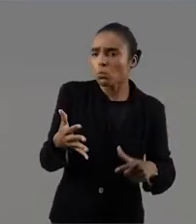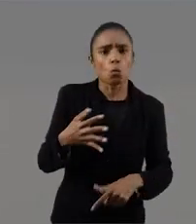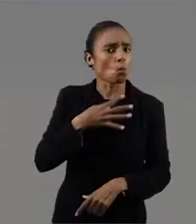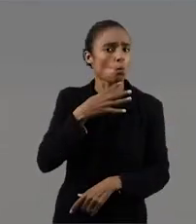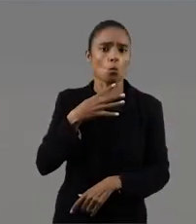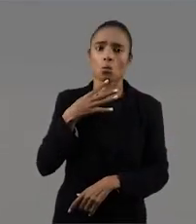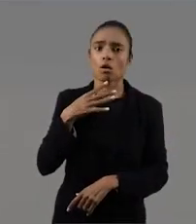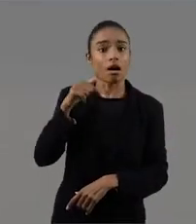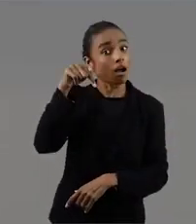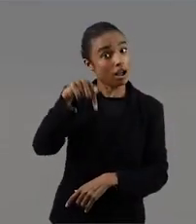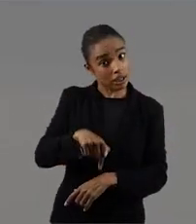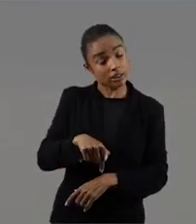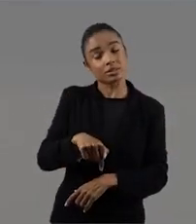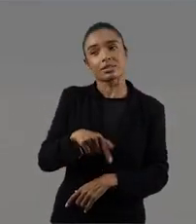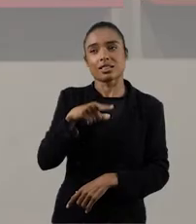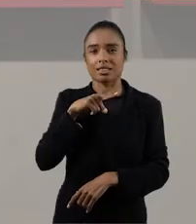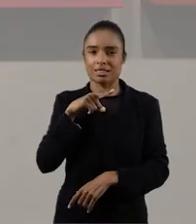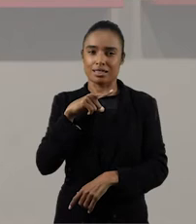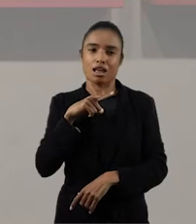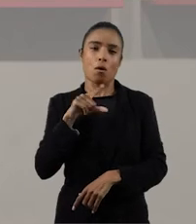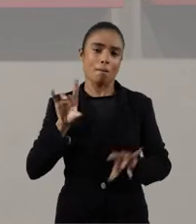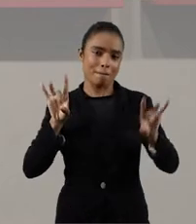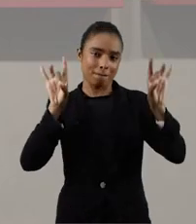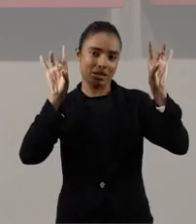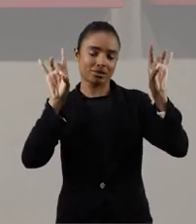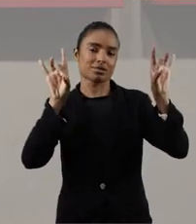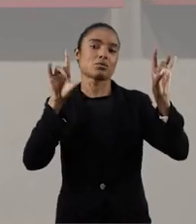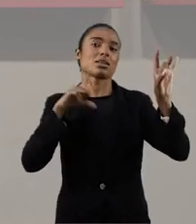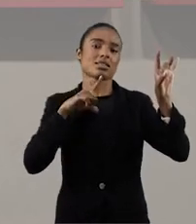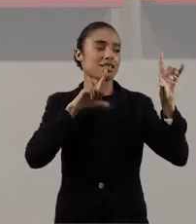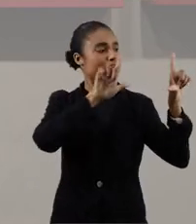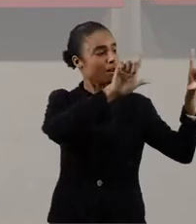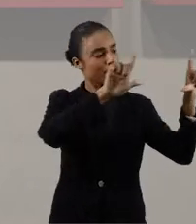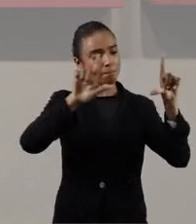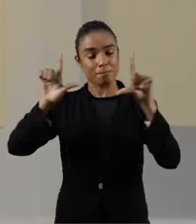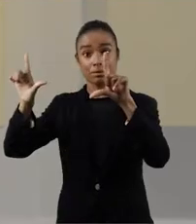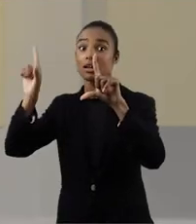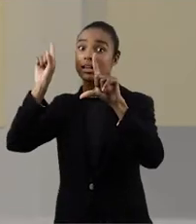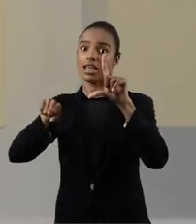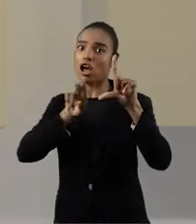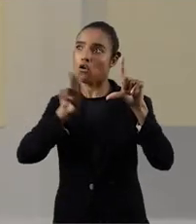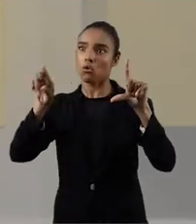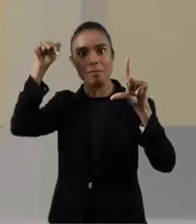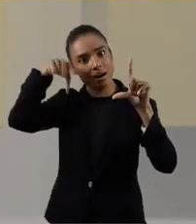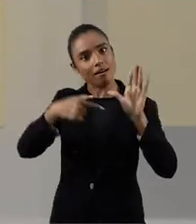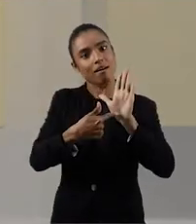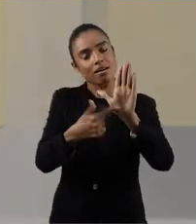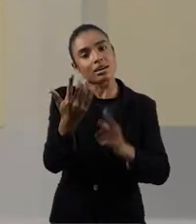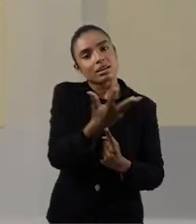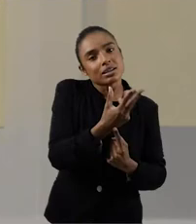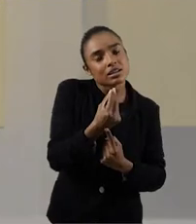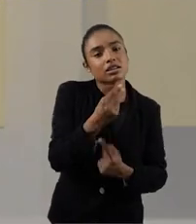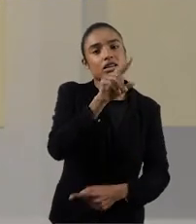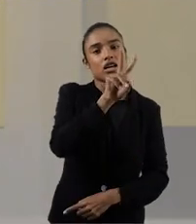a gente mesma não conhecia. Isso é o caso, por exemplo, de uma obra que é fundamental na exposição, que inclusive é o título da exposição, que é